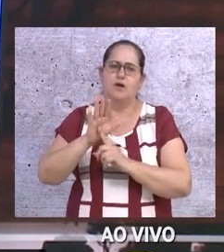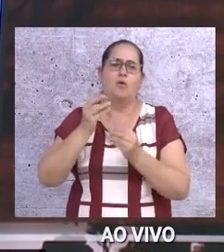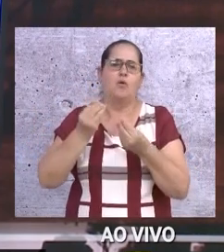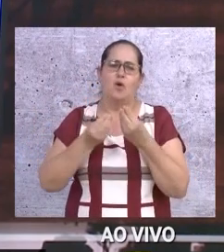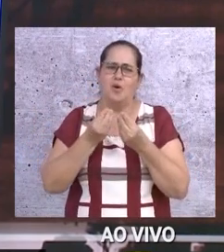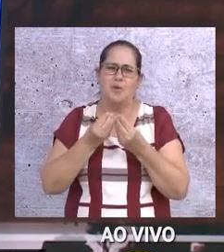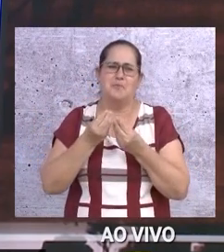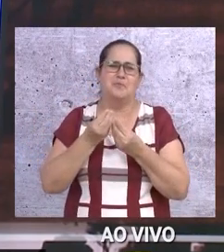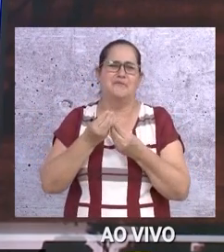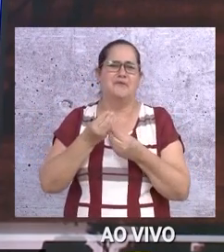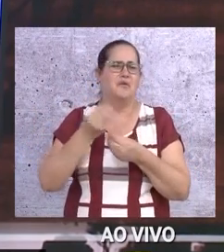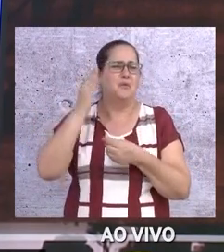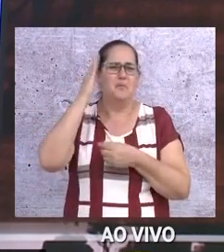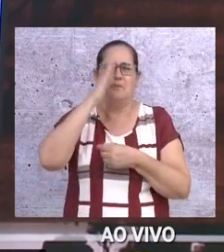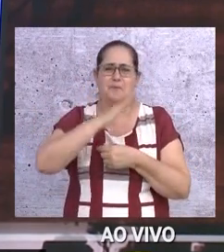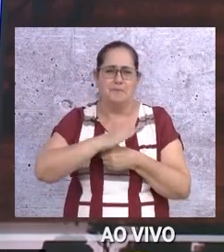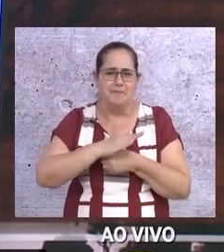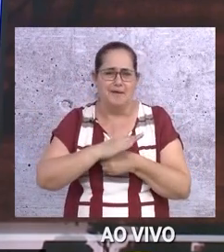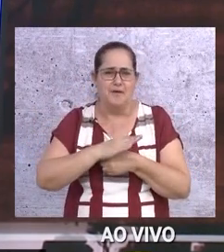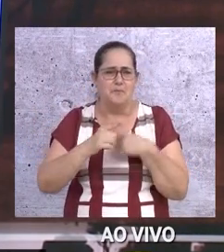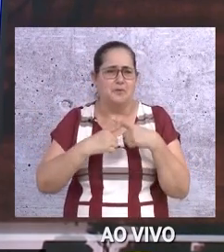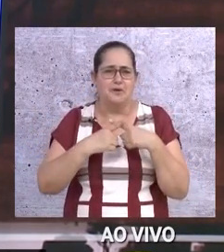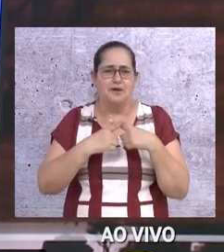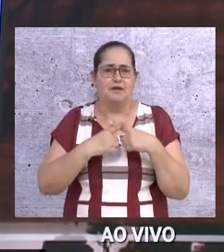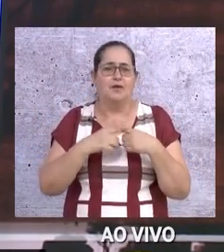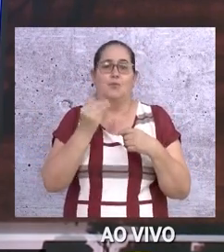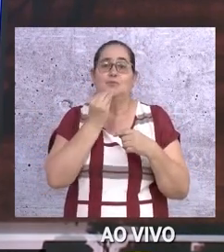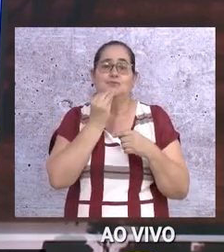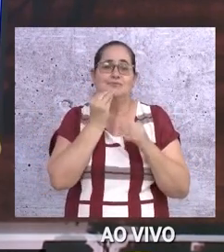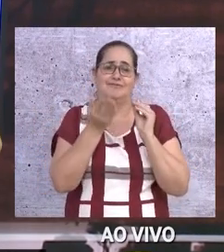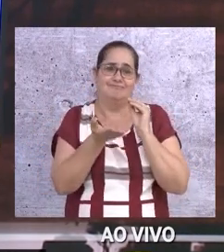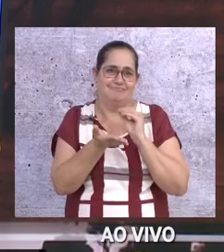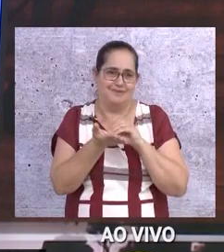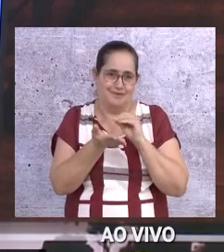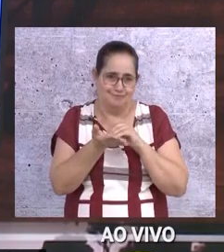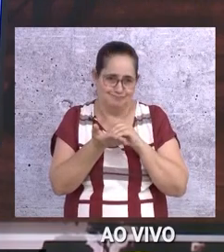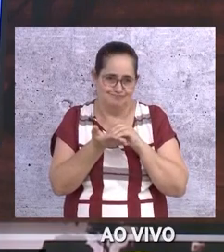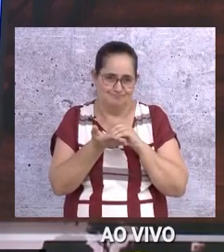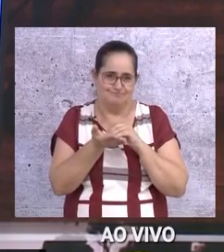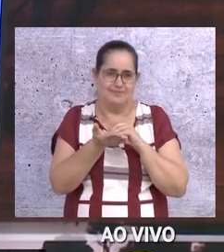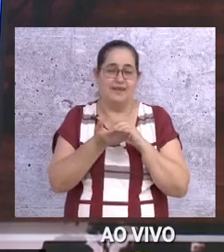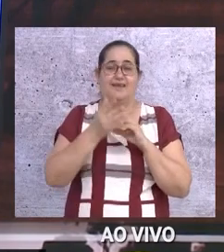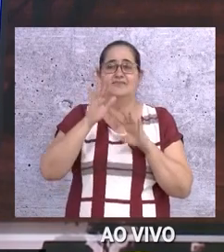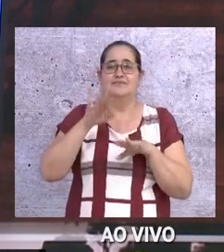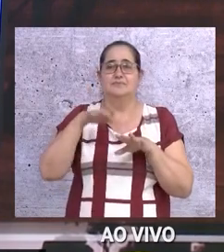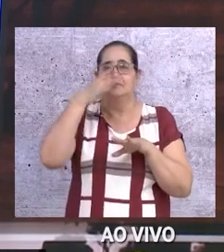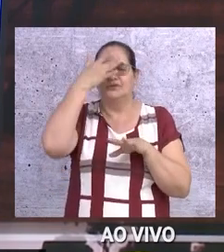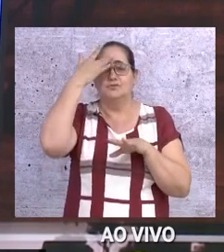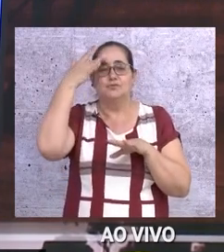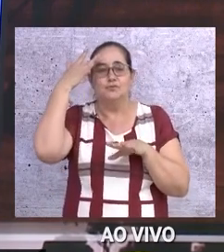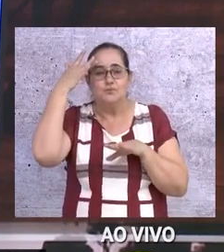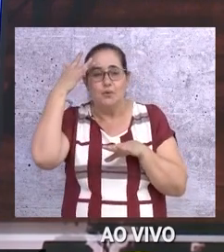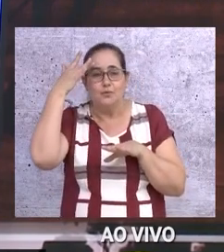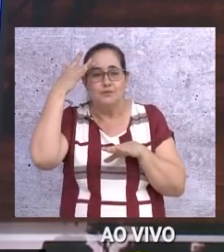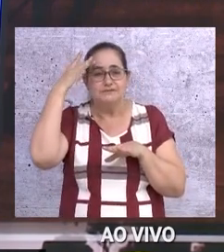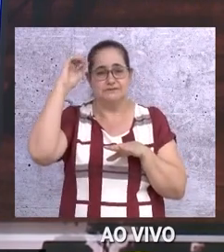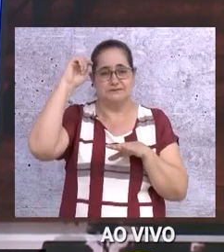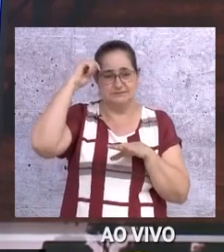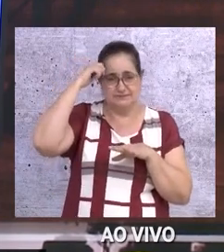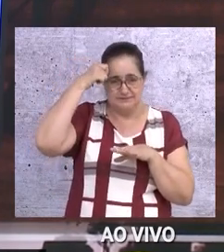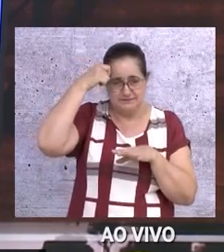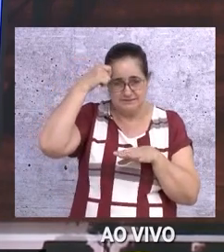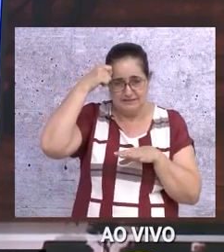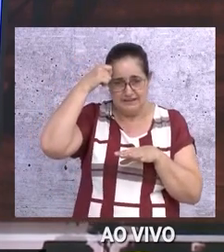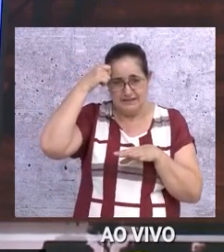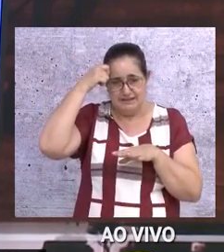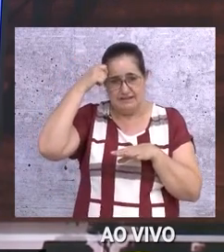que isso foi maléfico, né? Porque a falta de oportunidades fez com que muitas das pessoas